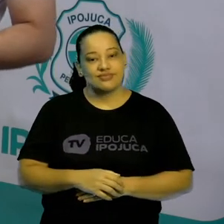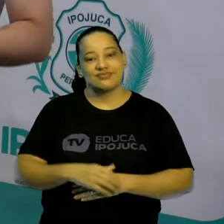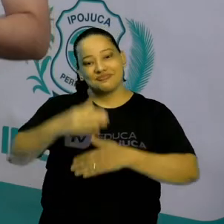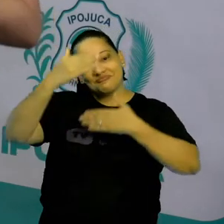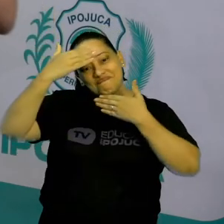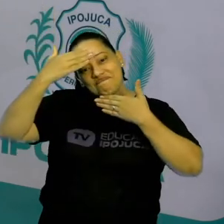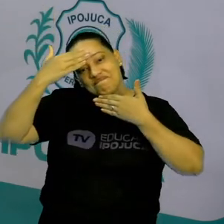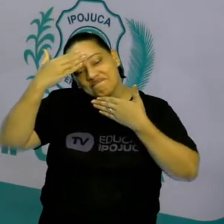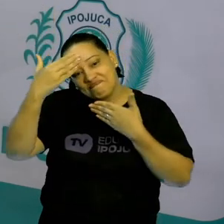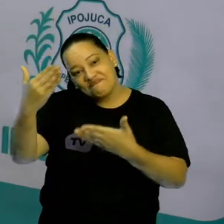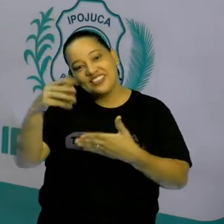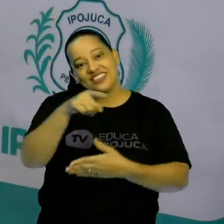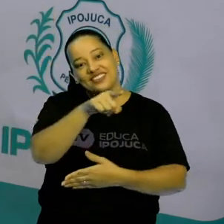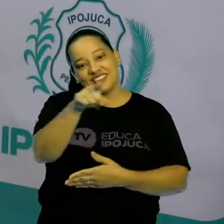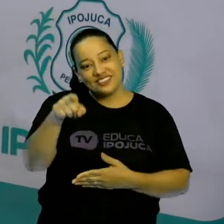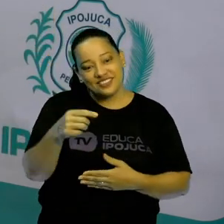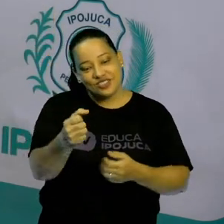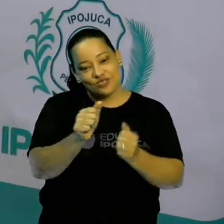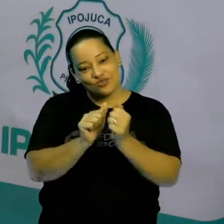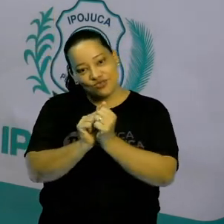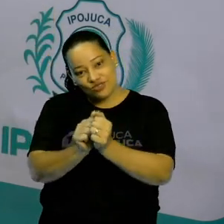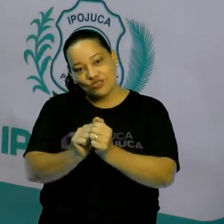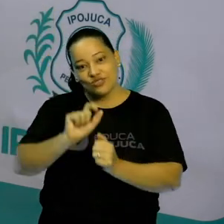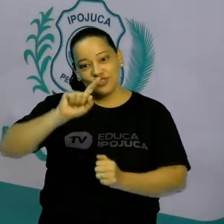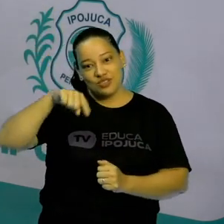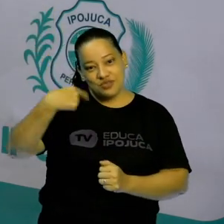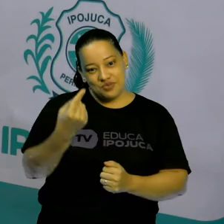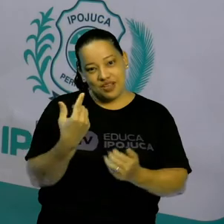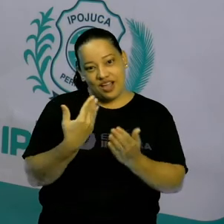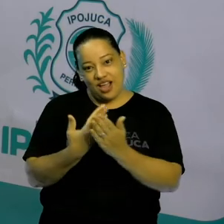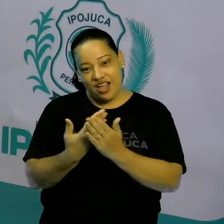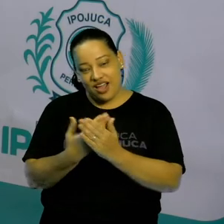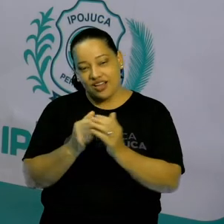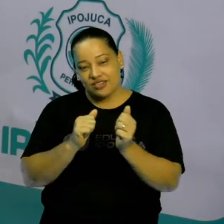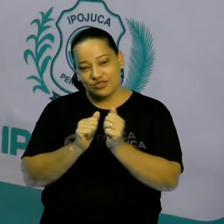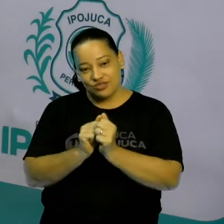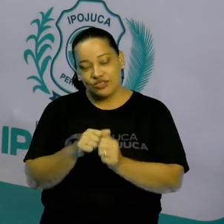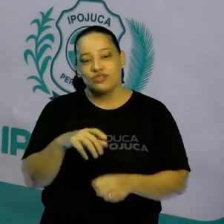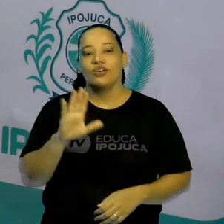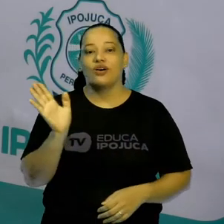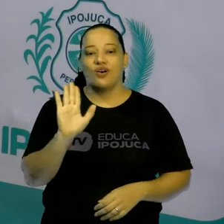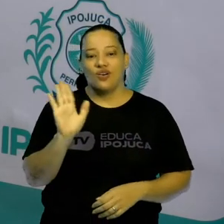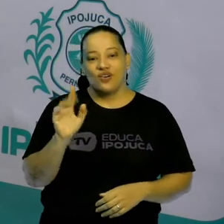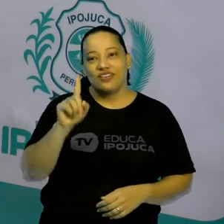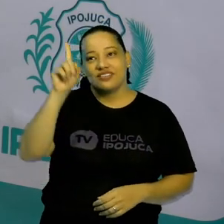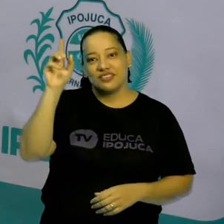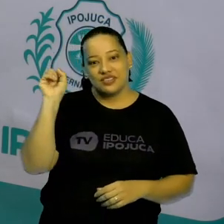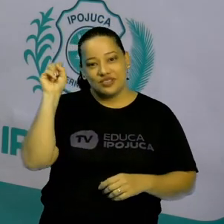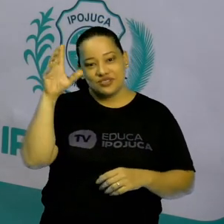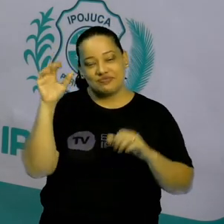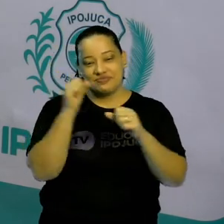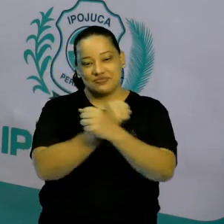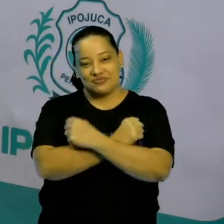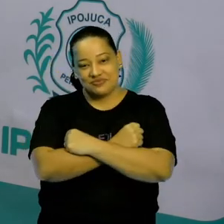obrigado por acompanhar. Nos vemos na próxima aula. Fiquem com Deus e um abraço.